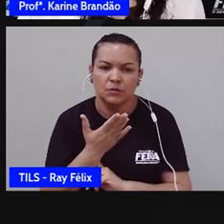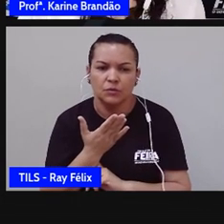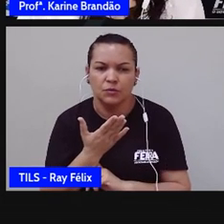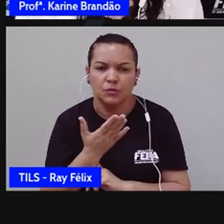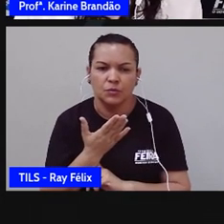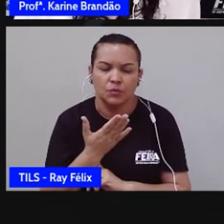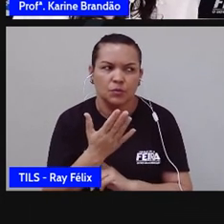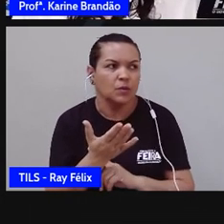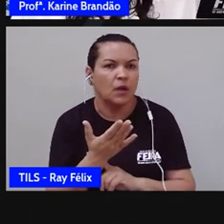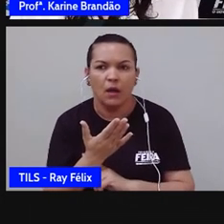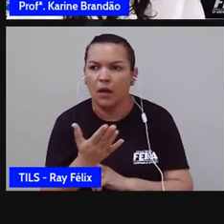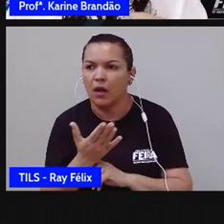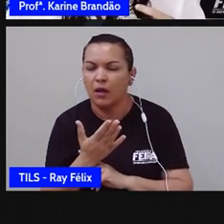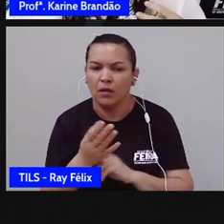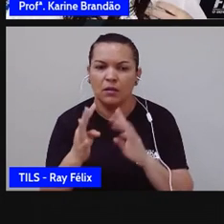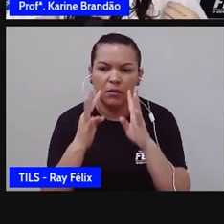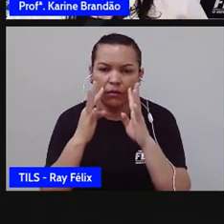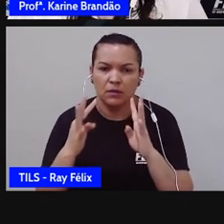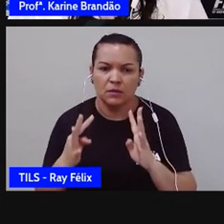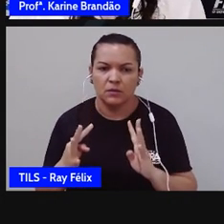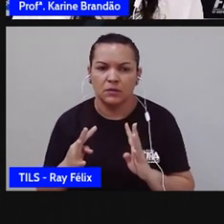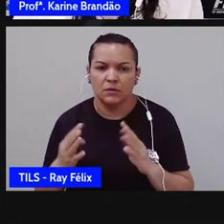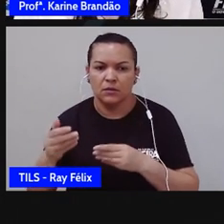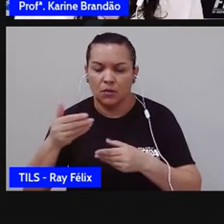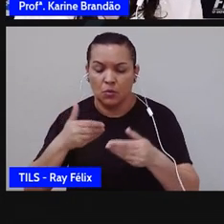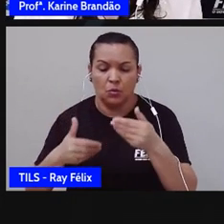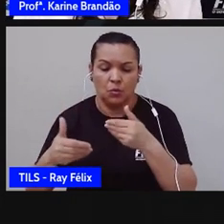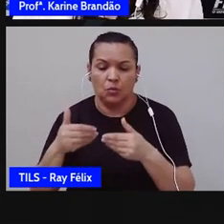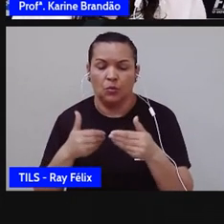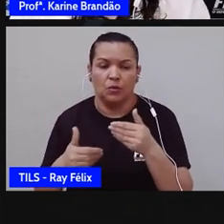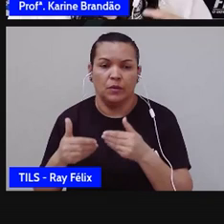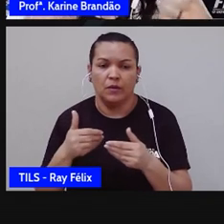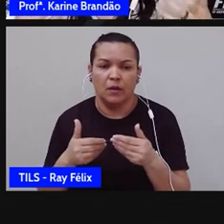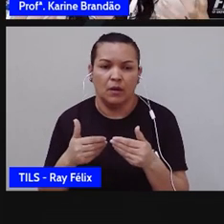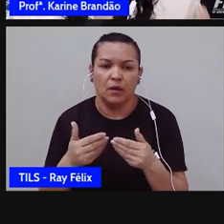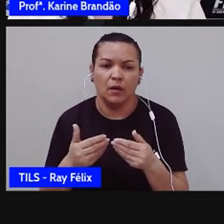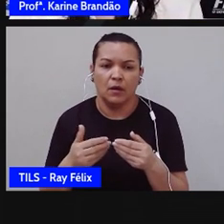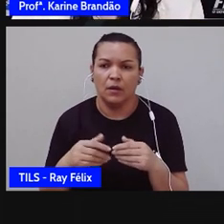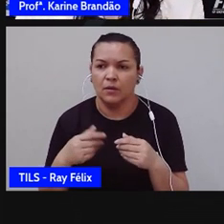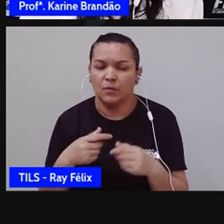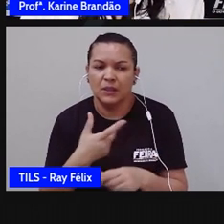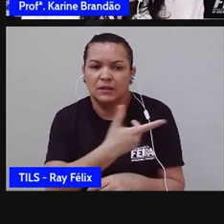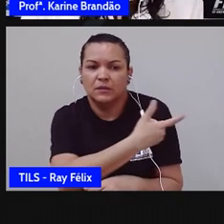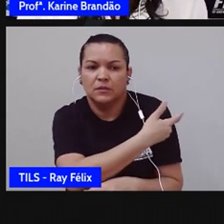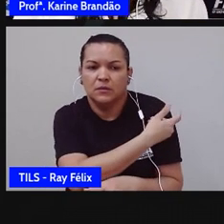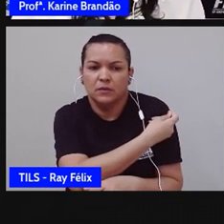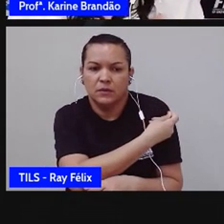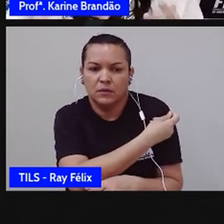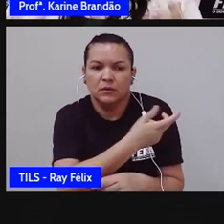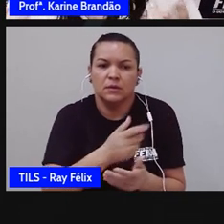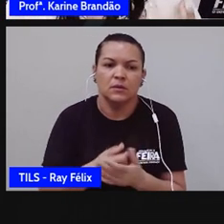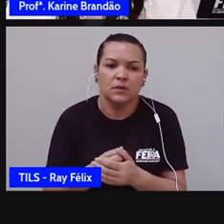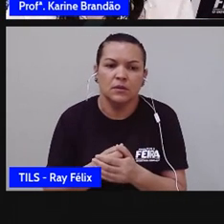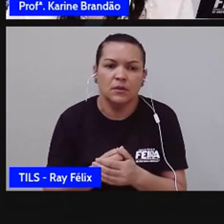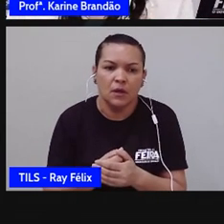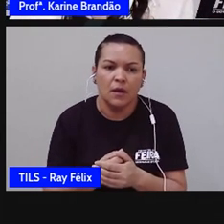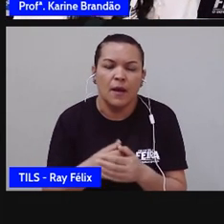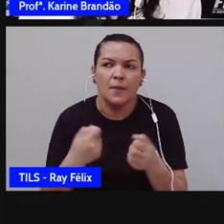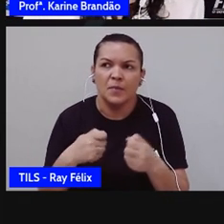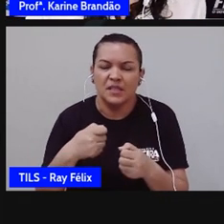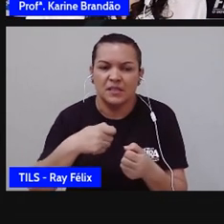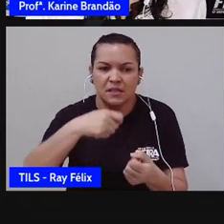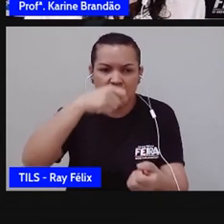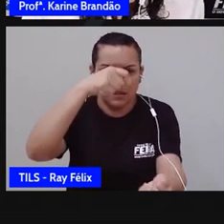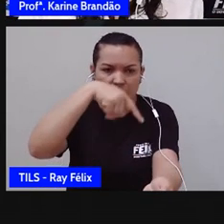Socorro pra um atendimento, ou então, quando a gente precisa de vacinação, quando a gente precisa de um soro